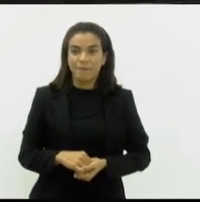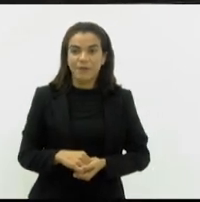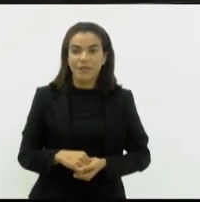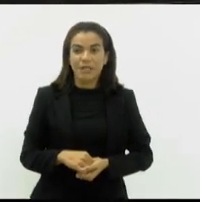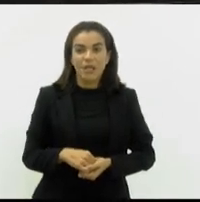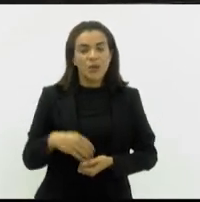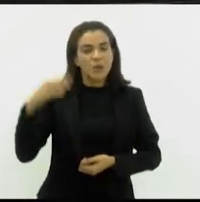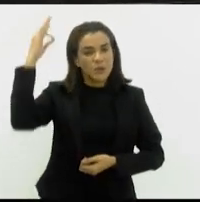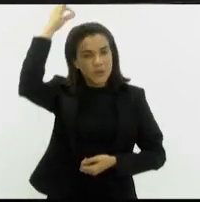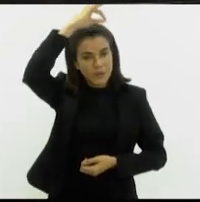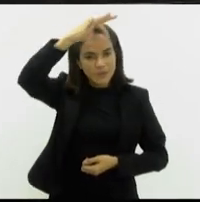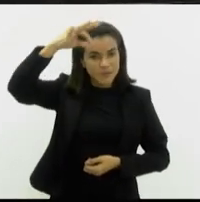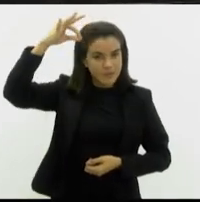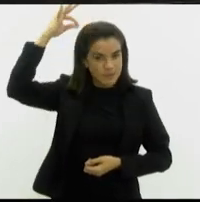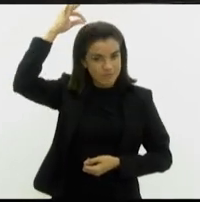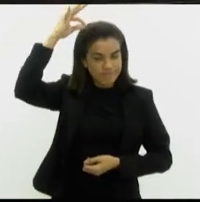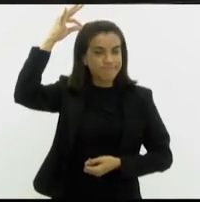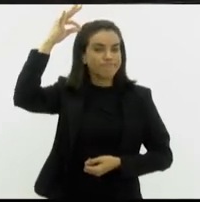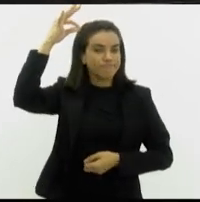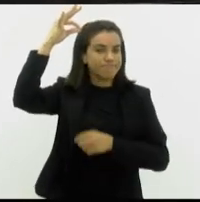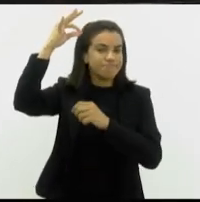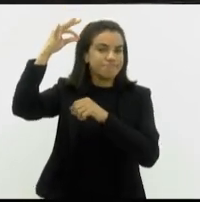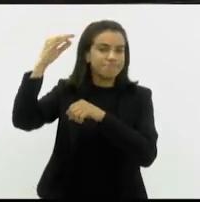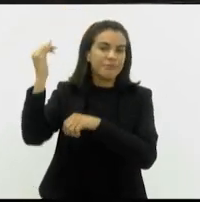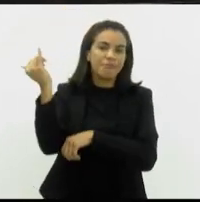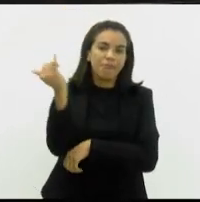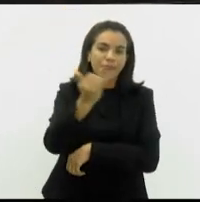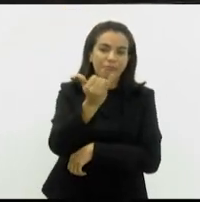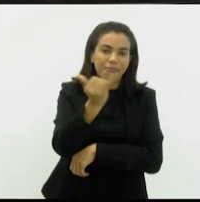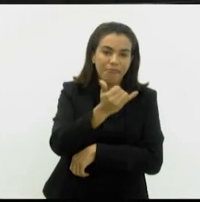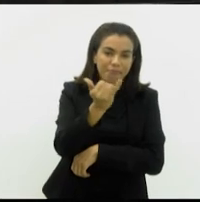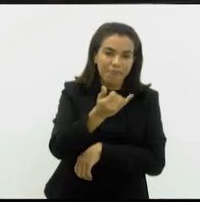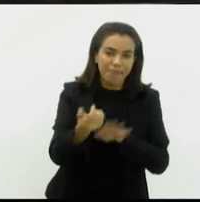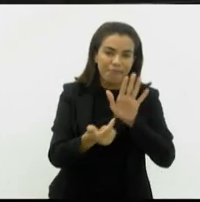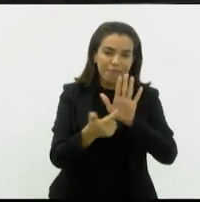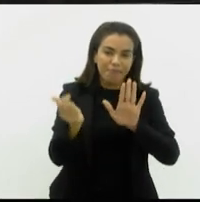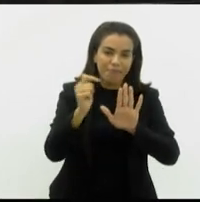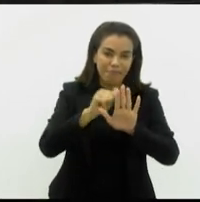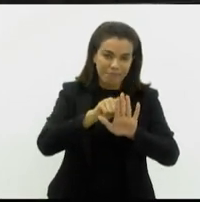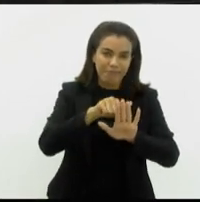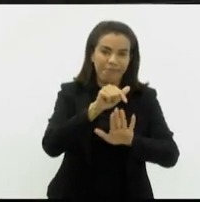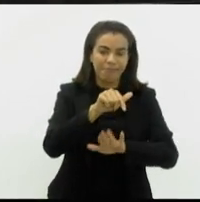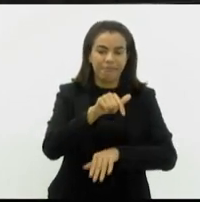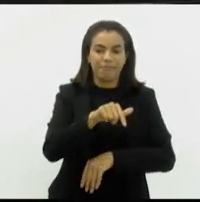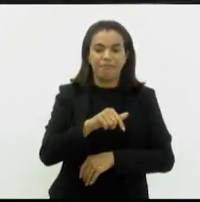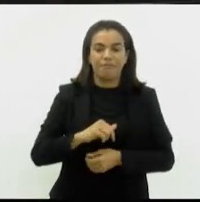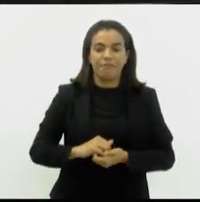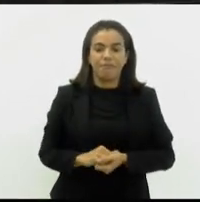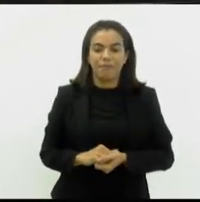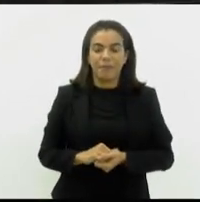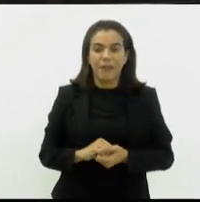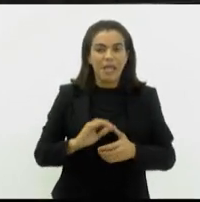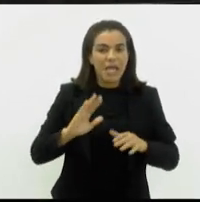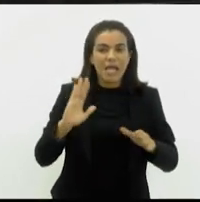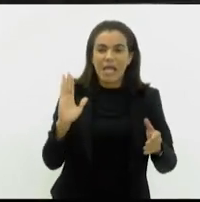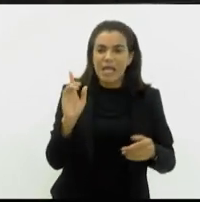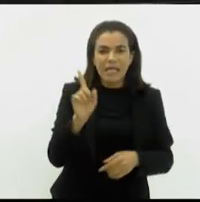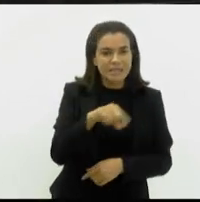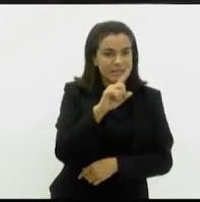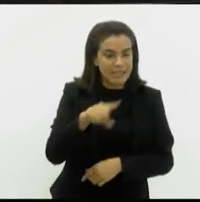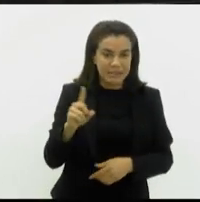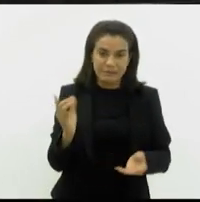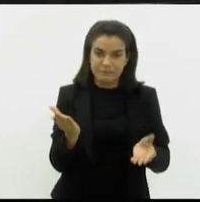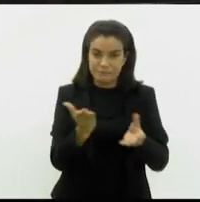divino Espírito Santo, falou com o sub-ADM, simplesmente para encerrar o processo, cancelar o processo